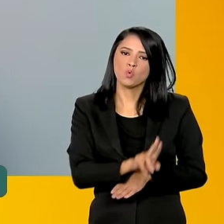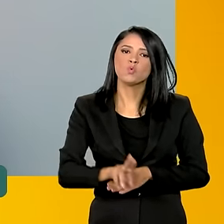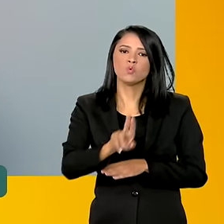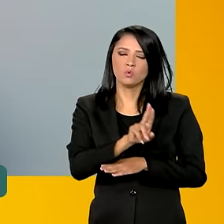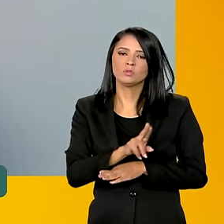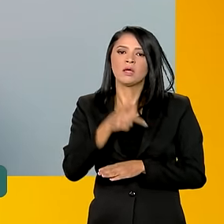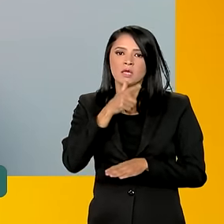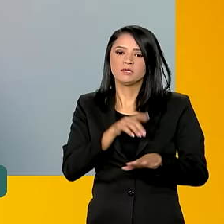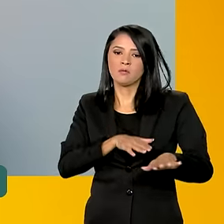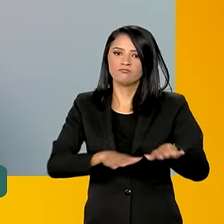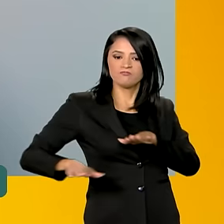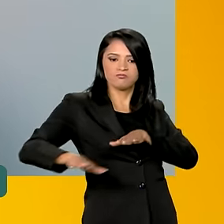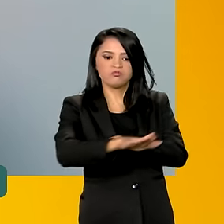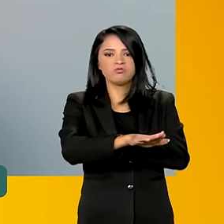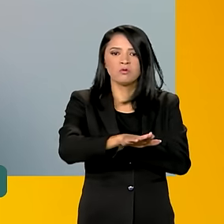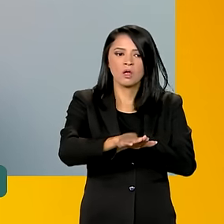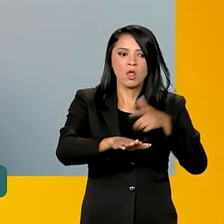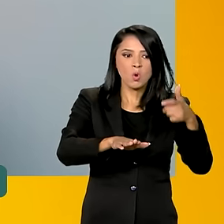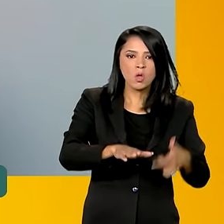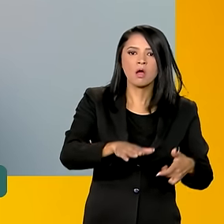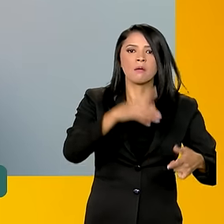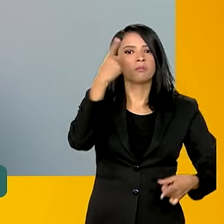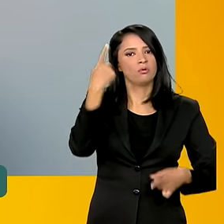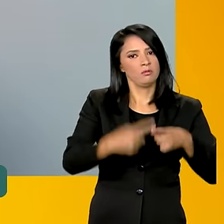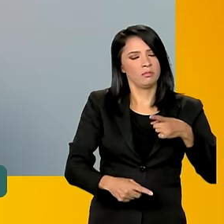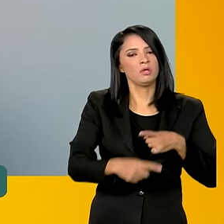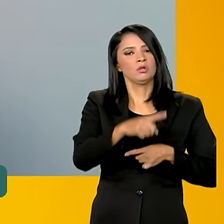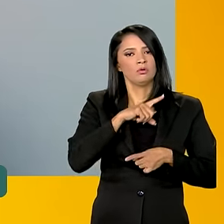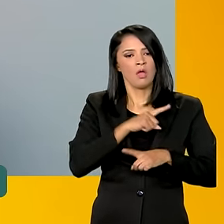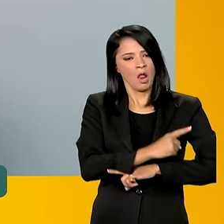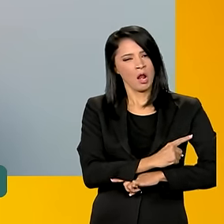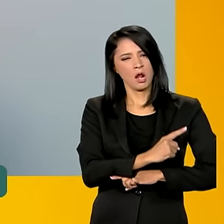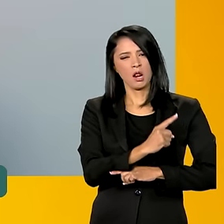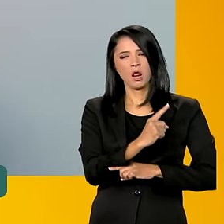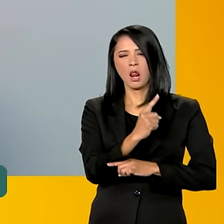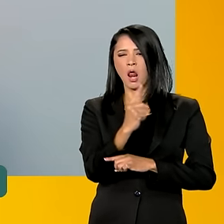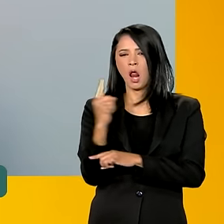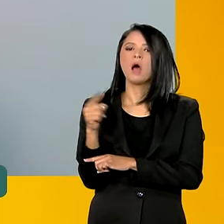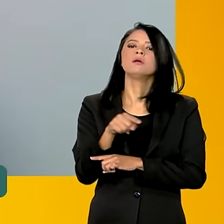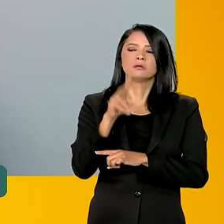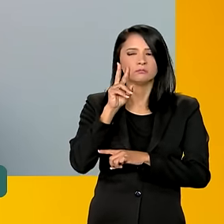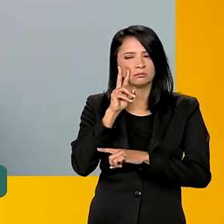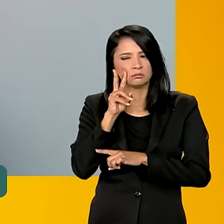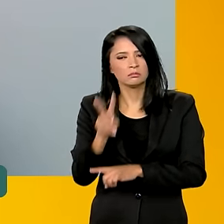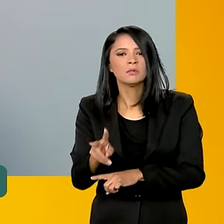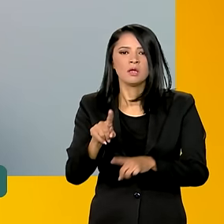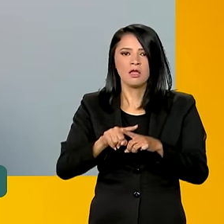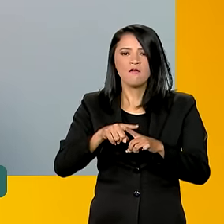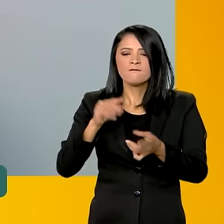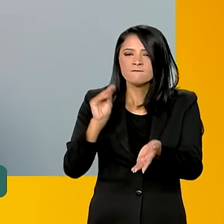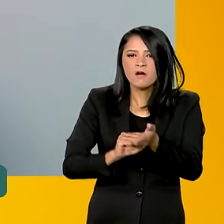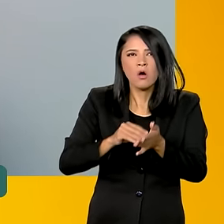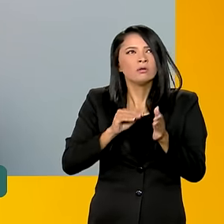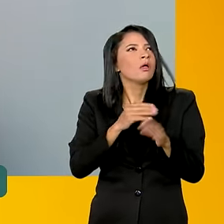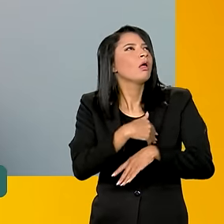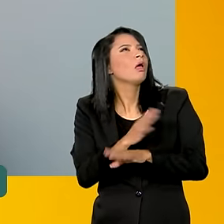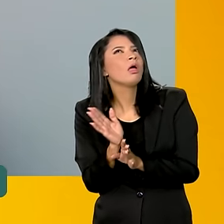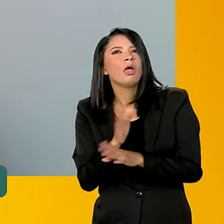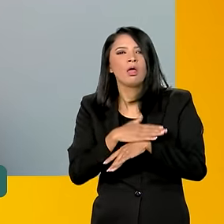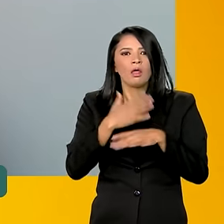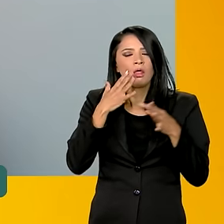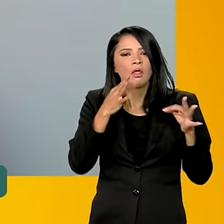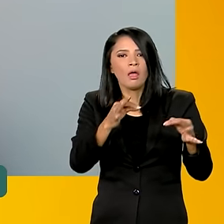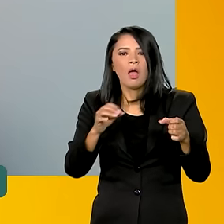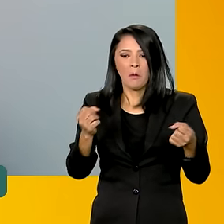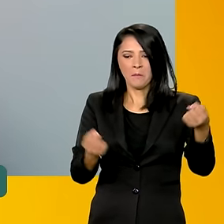as ultrapassagens em locais proibidos, o excesso de velocidade, a falta de atenção, a qual o